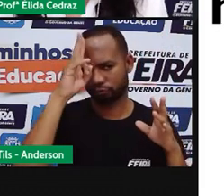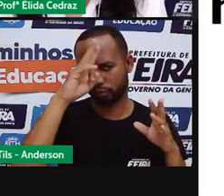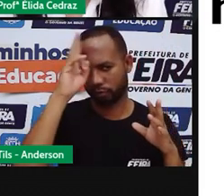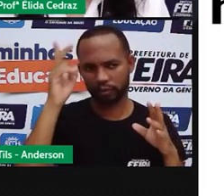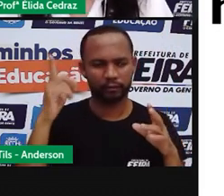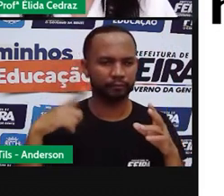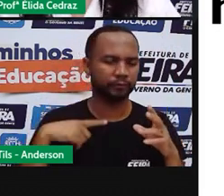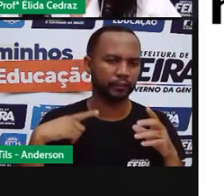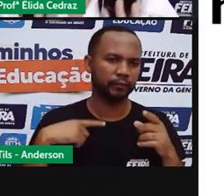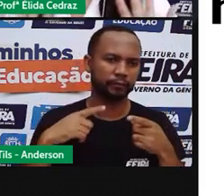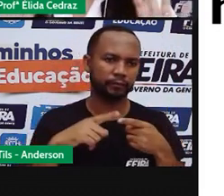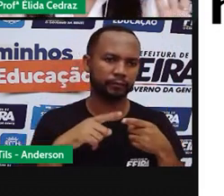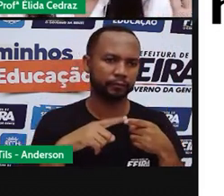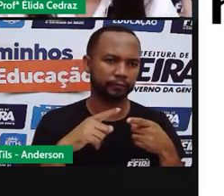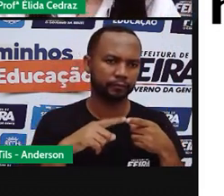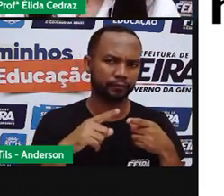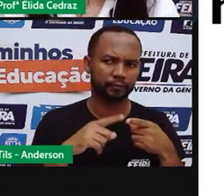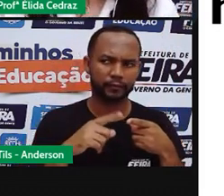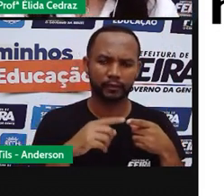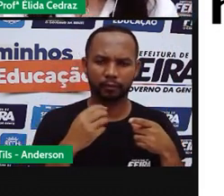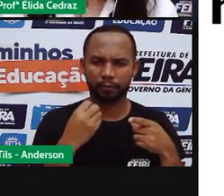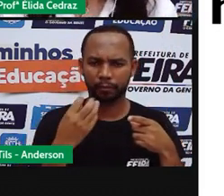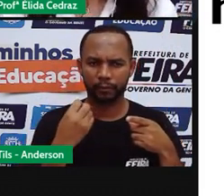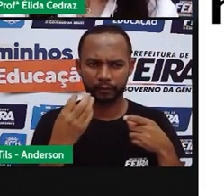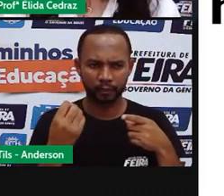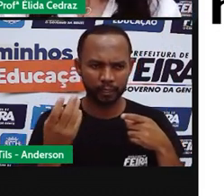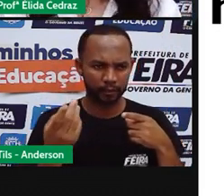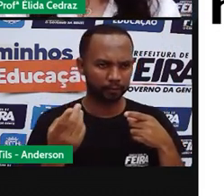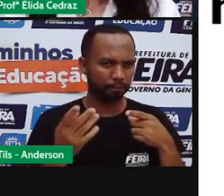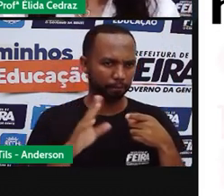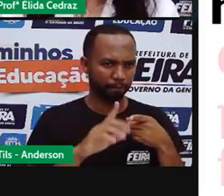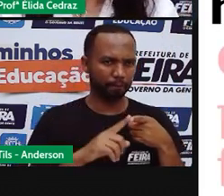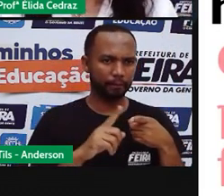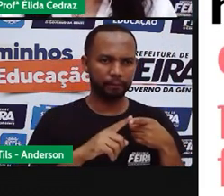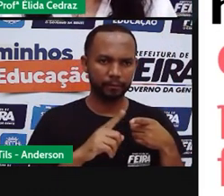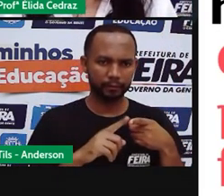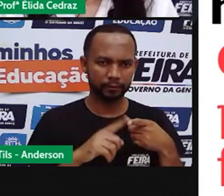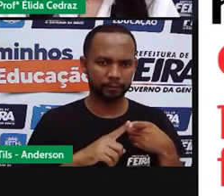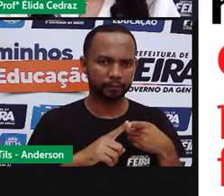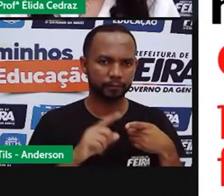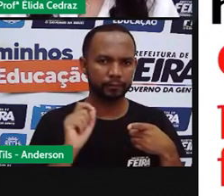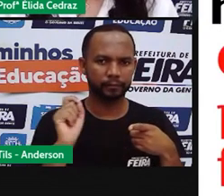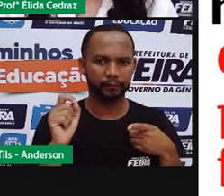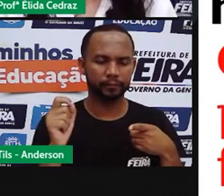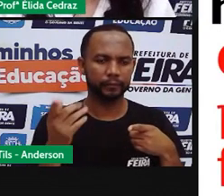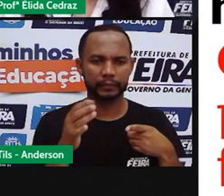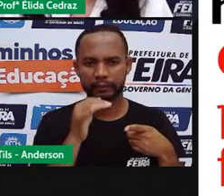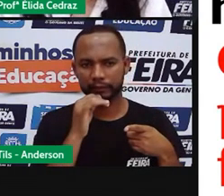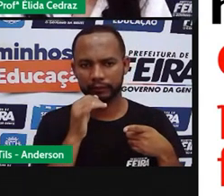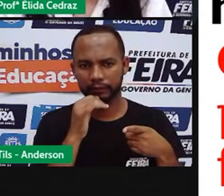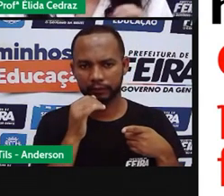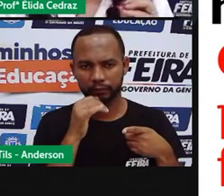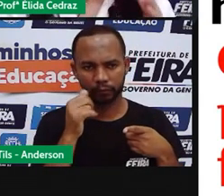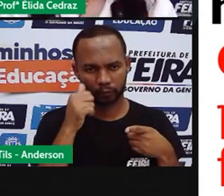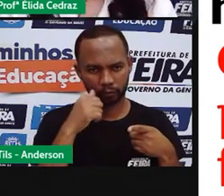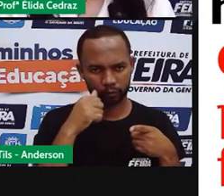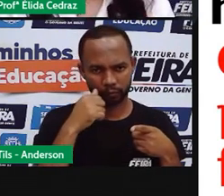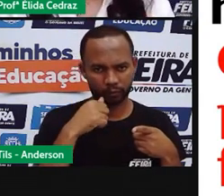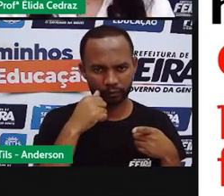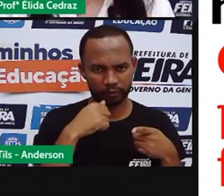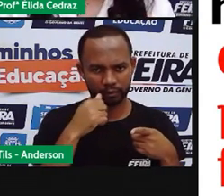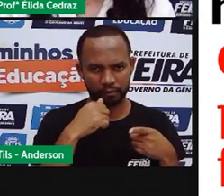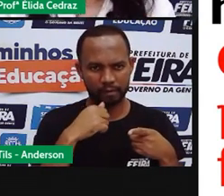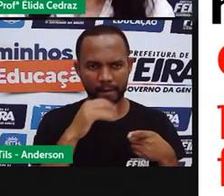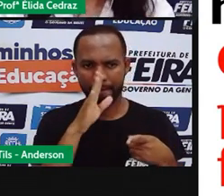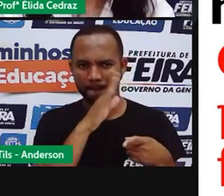Temos dois. Bem aparentes. O primeiro momento é quando a bruxa lançou o feitiço